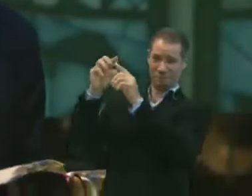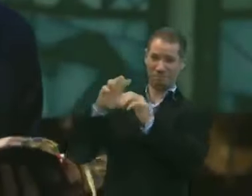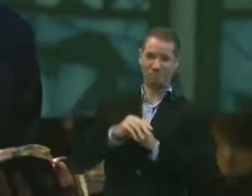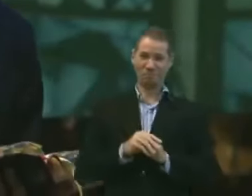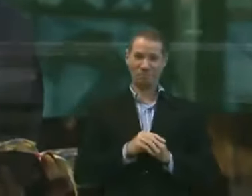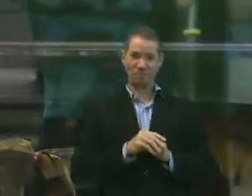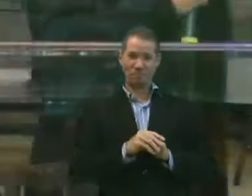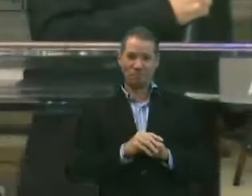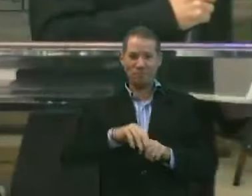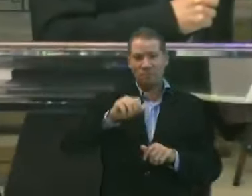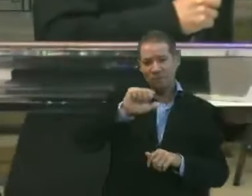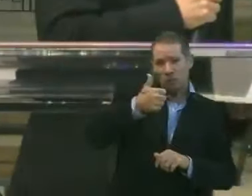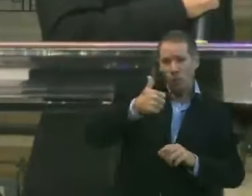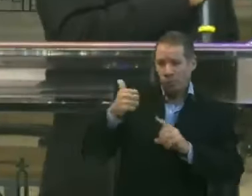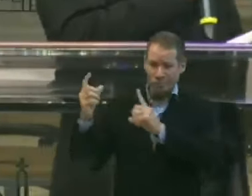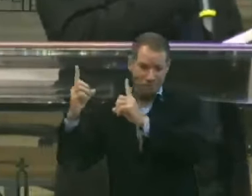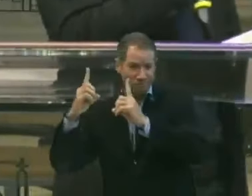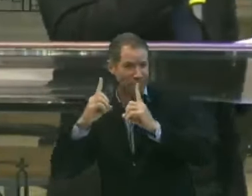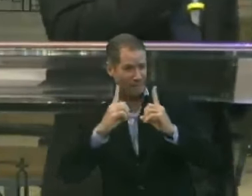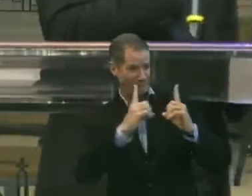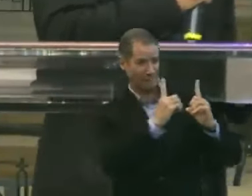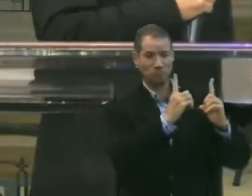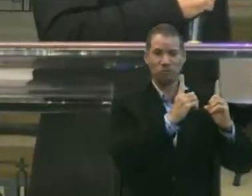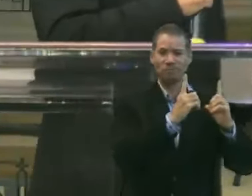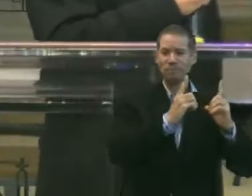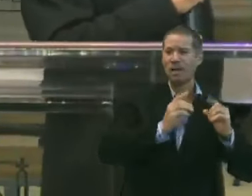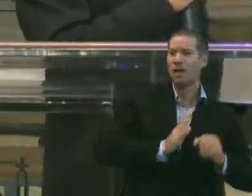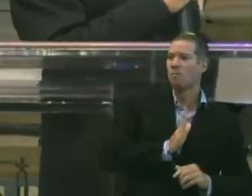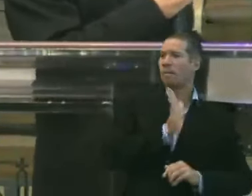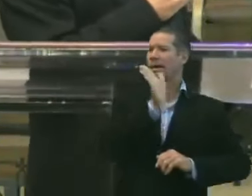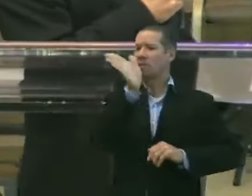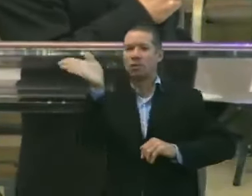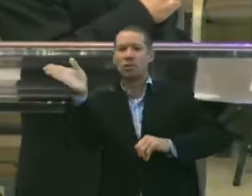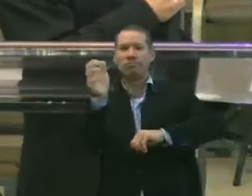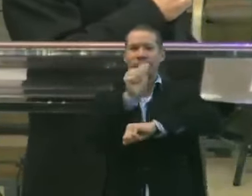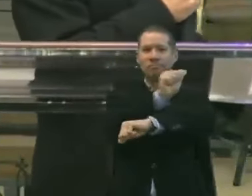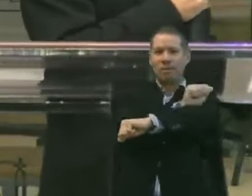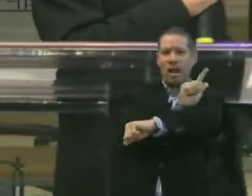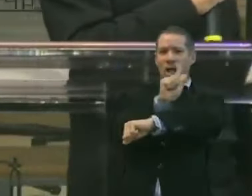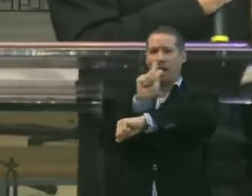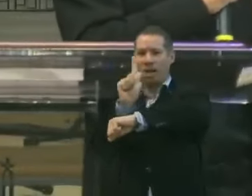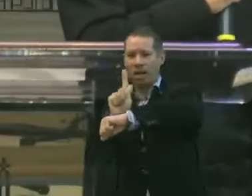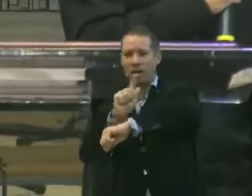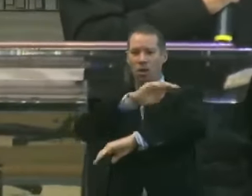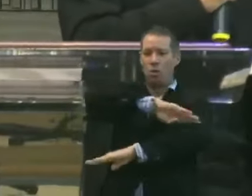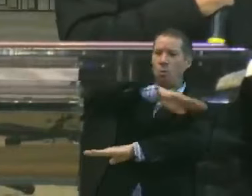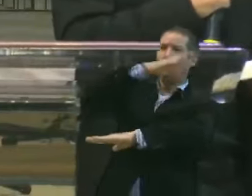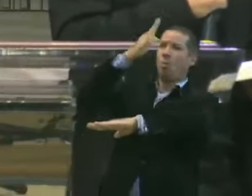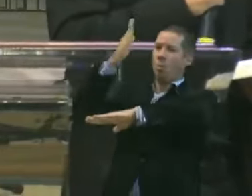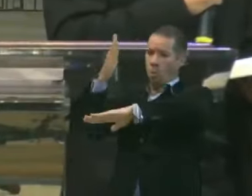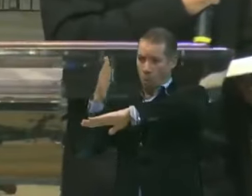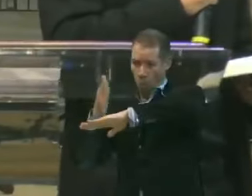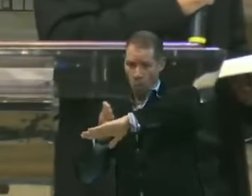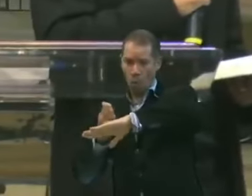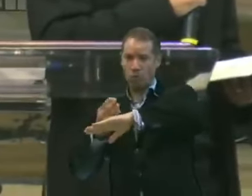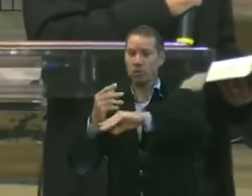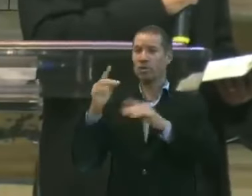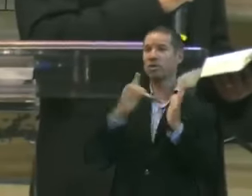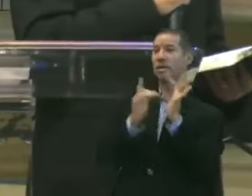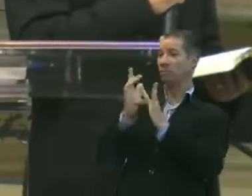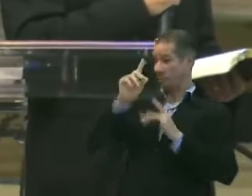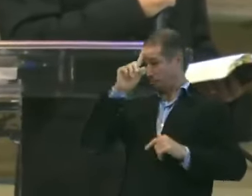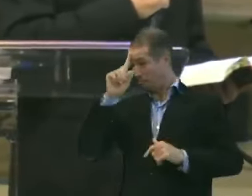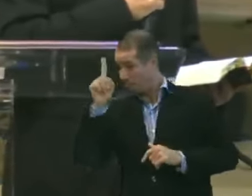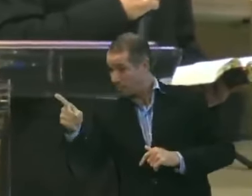Os onze discípulos partiram para a Galiléia, para o monte que Jesus lhes havia designado.